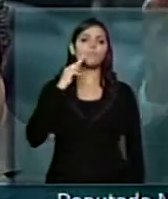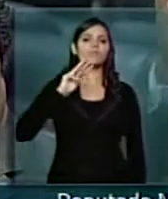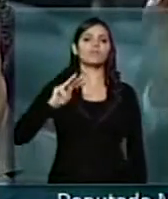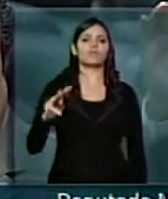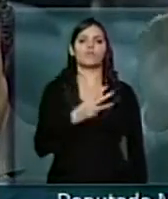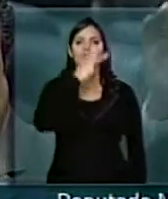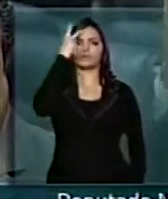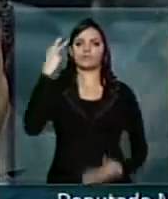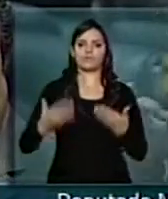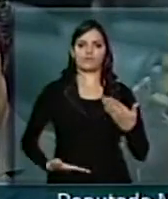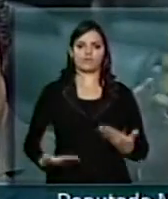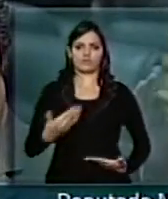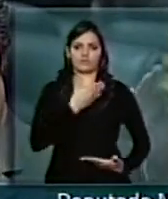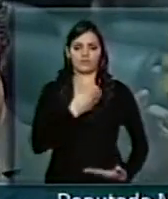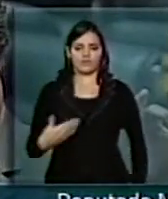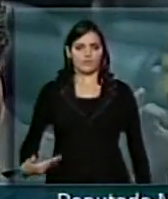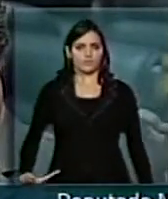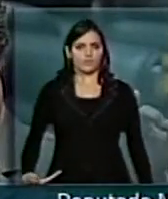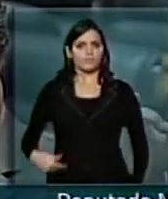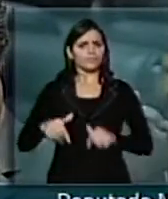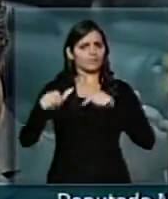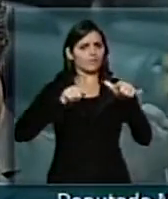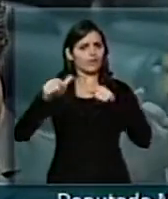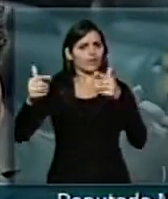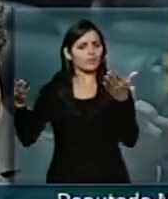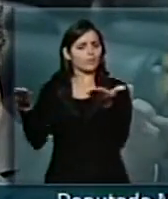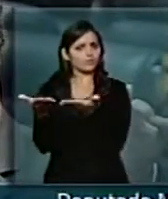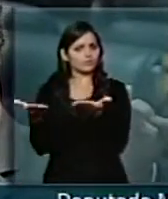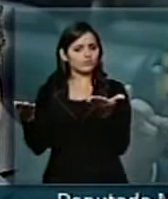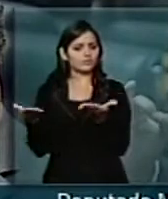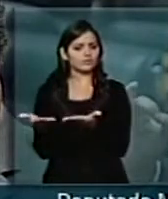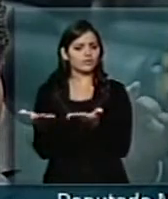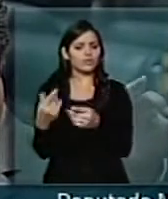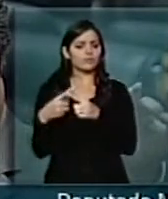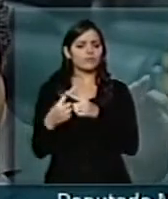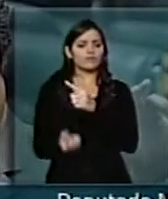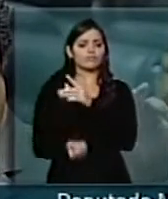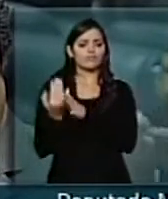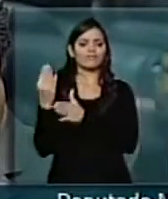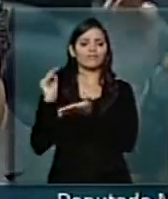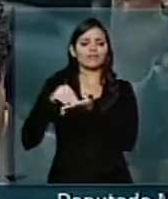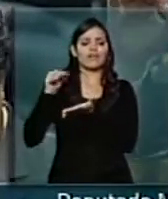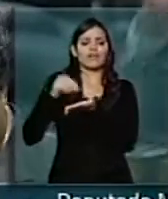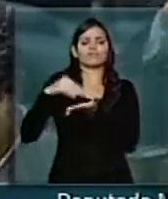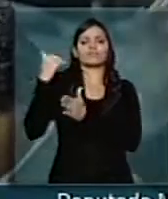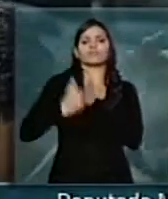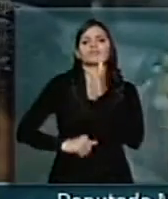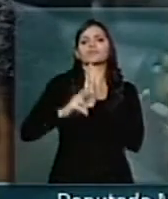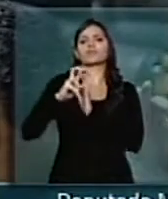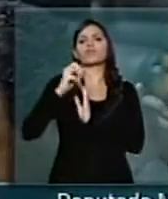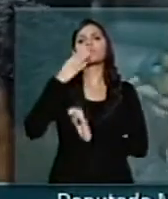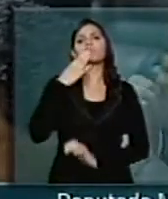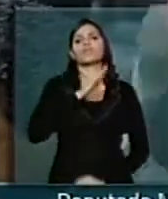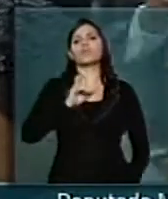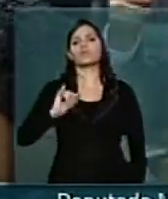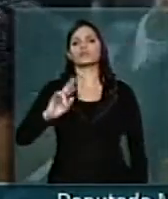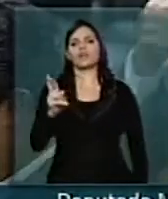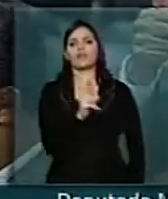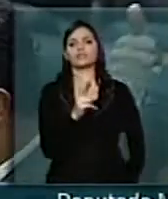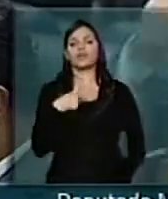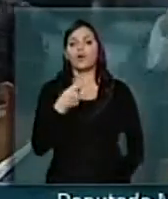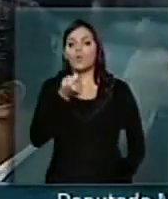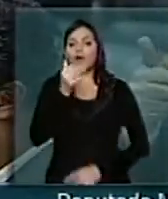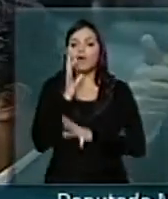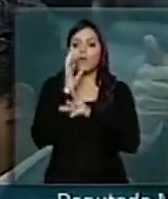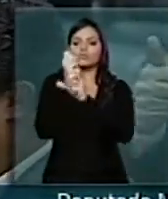de servidores públicos, que hoje geram um déficit de quase 50 bilhões de reais, quase o